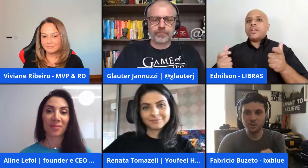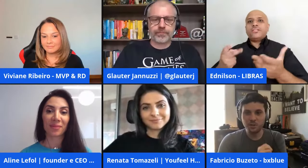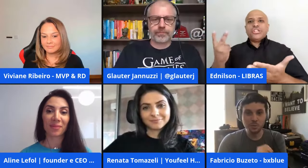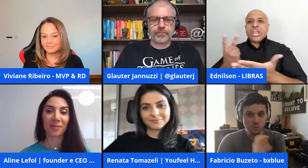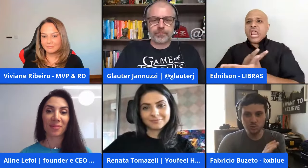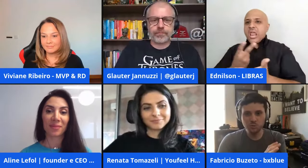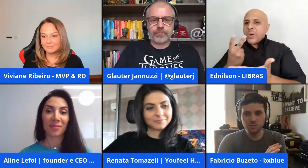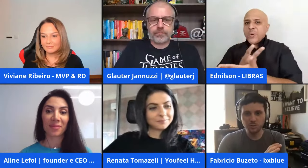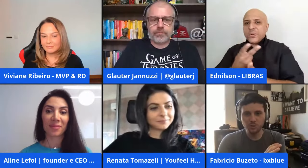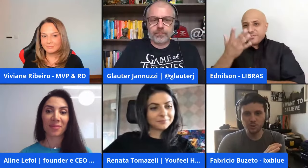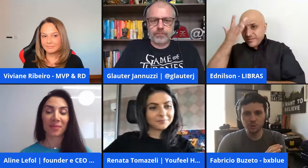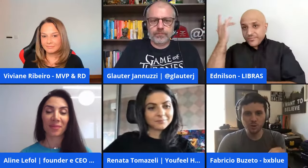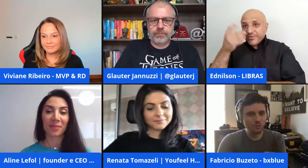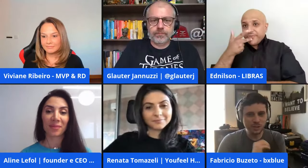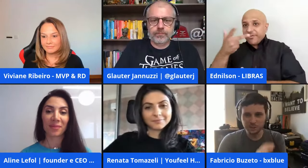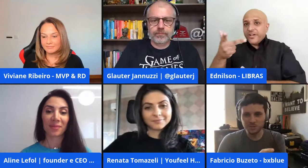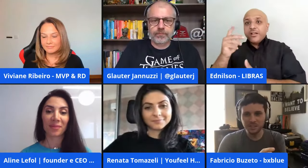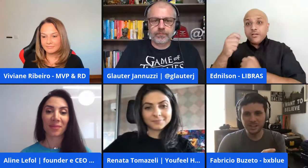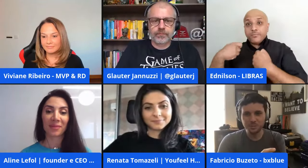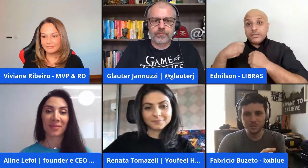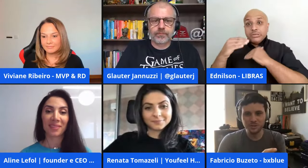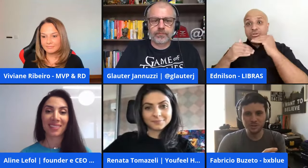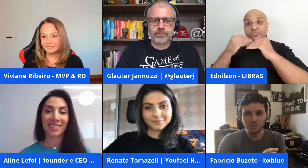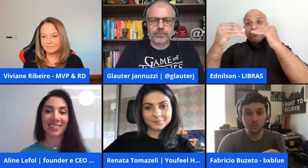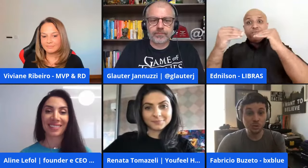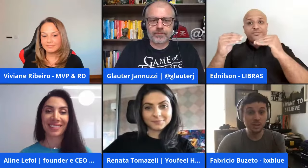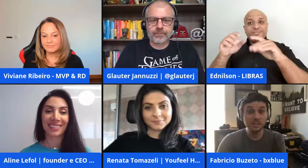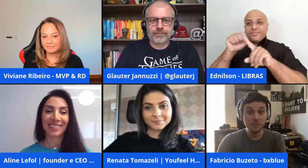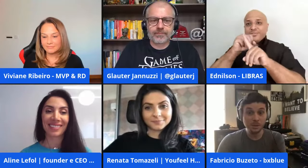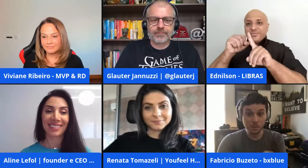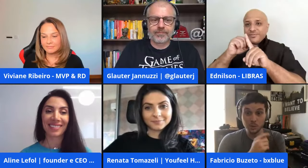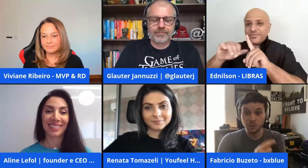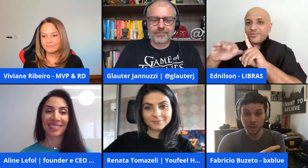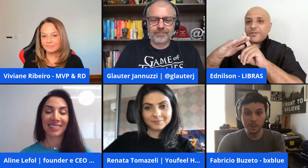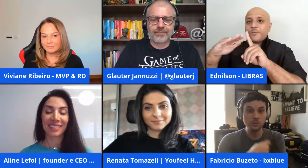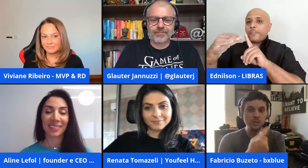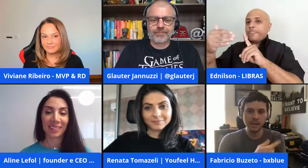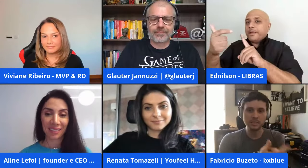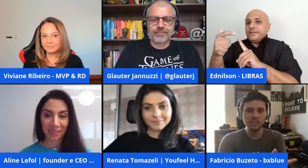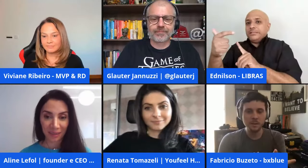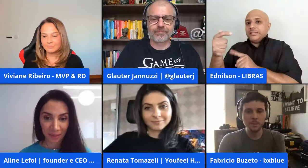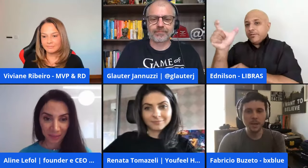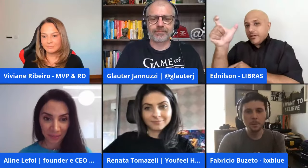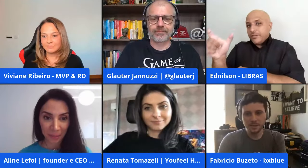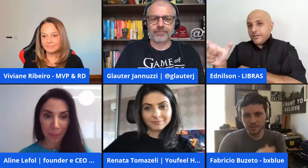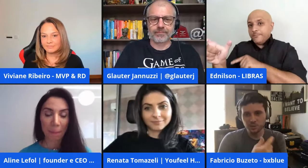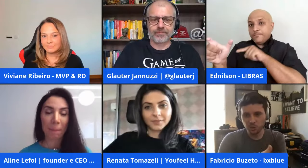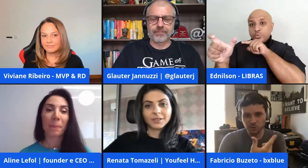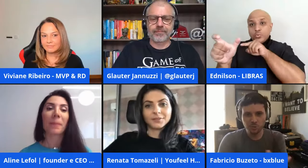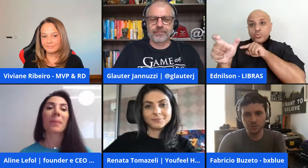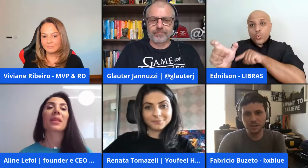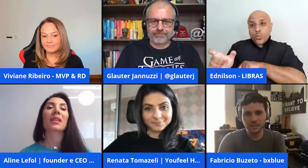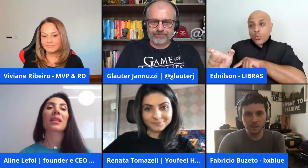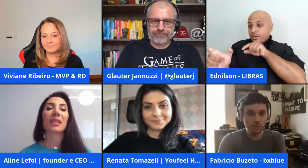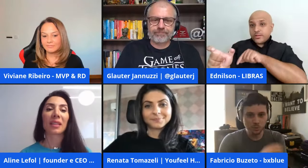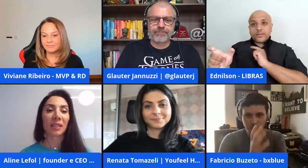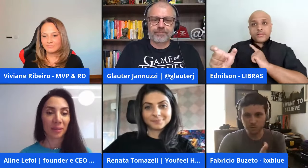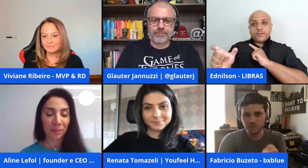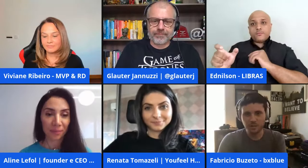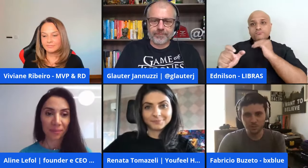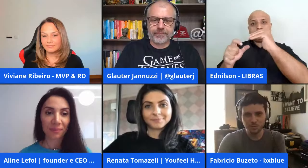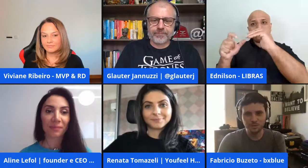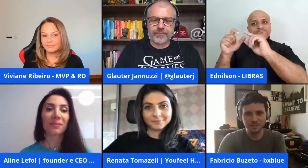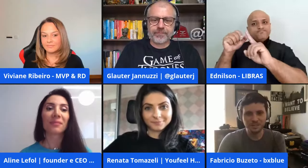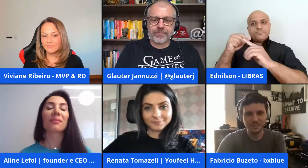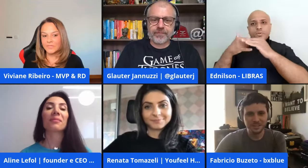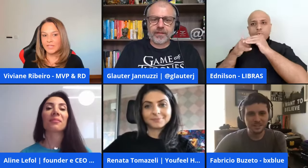gente fala preciso de um desenvolvedor vou dar sociedade para esse desenvolvedor e nem sempre essa pessoa tem a maturidade para ser sócio de uma startup com o